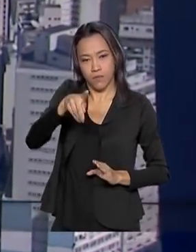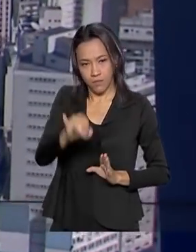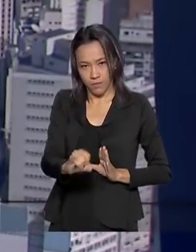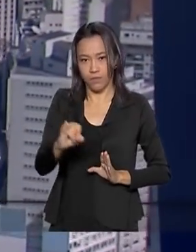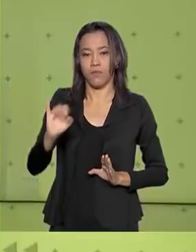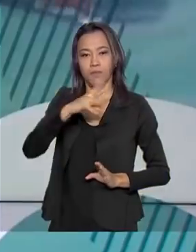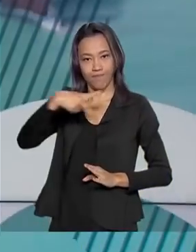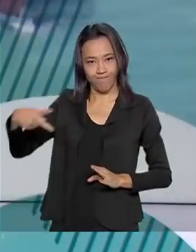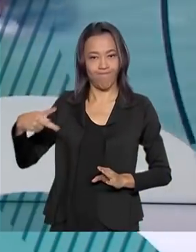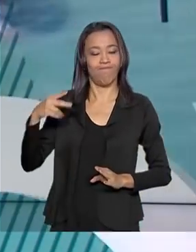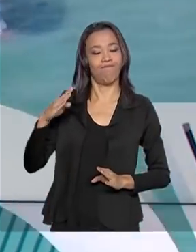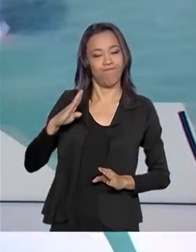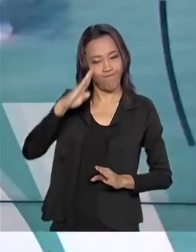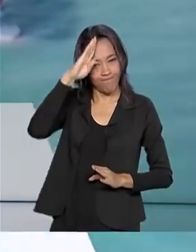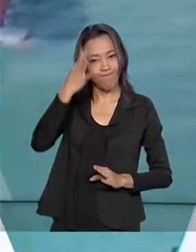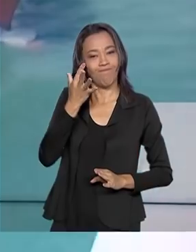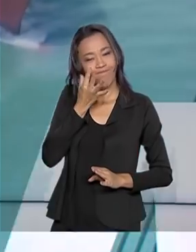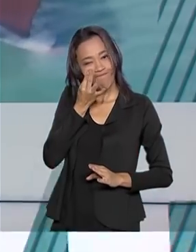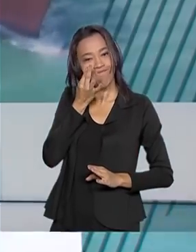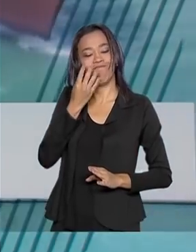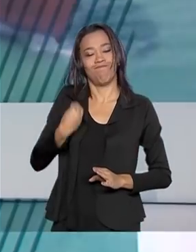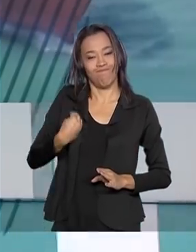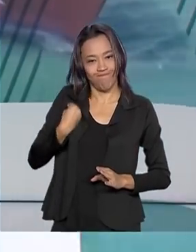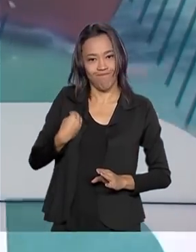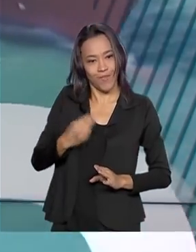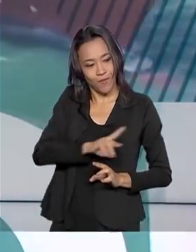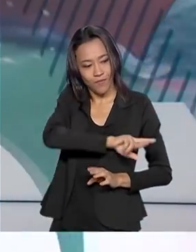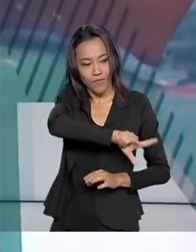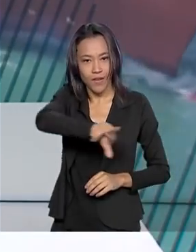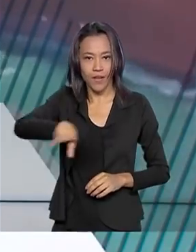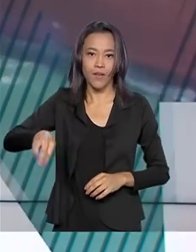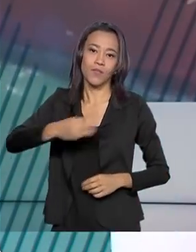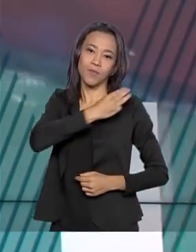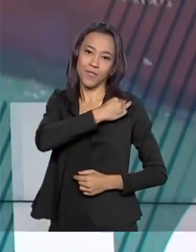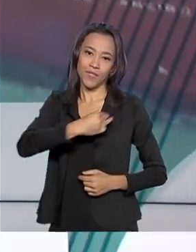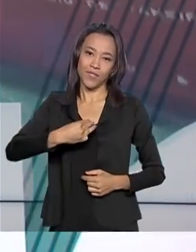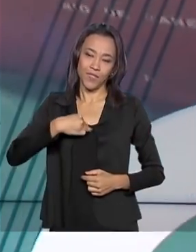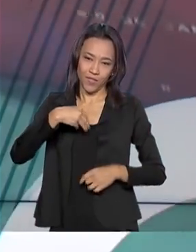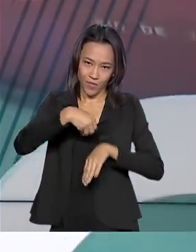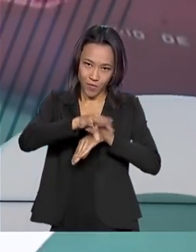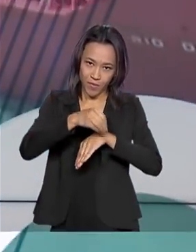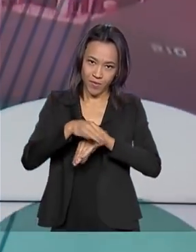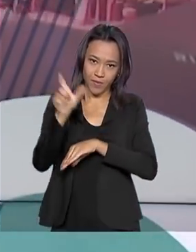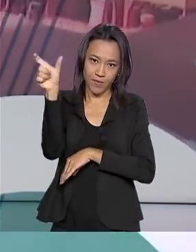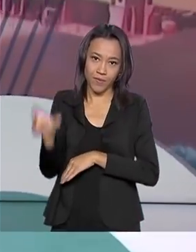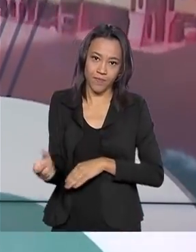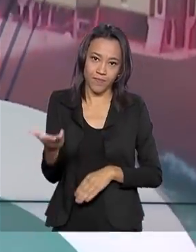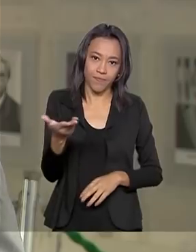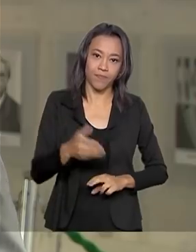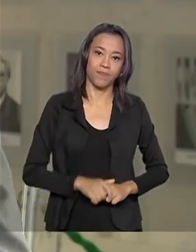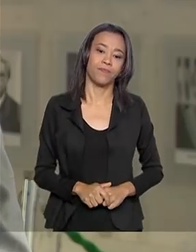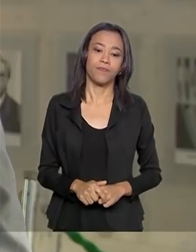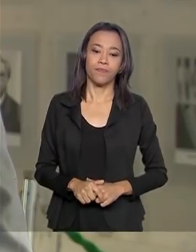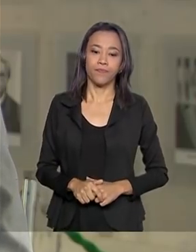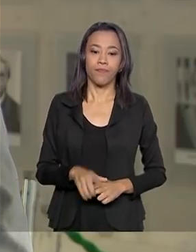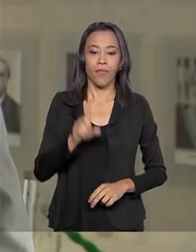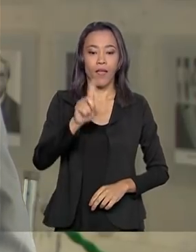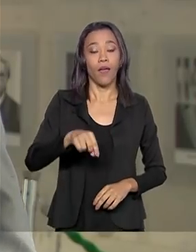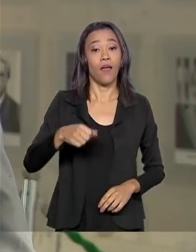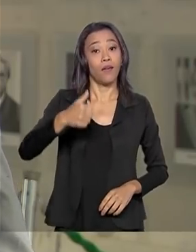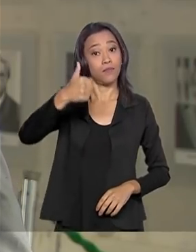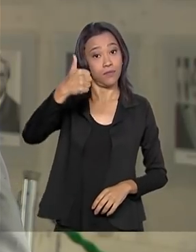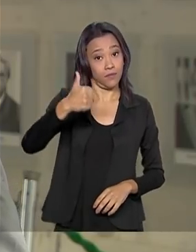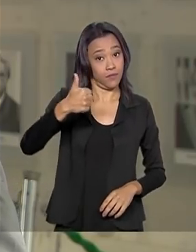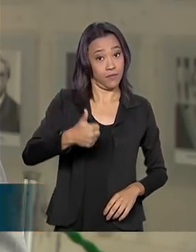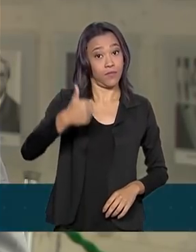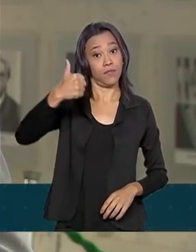Bolsonaro esteve presente junto com vários ministros. As informações com o repórter Glauco de Queiroz. É a décima segunda